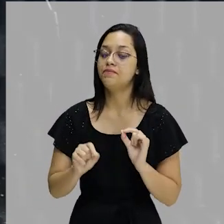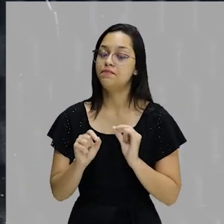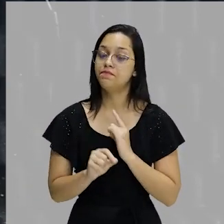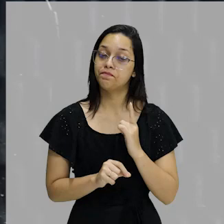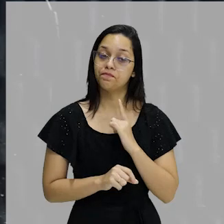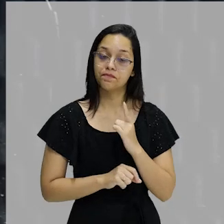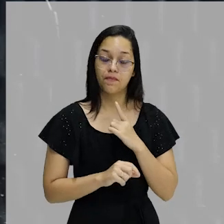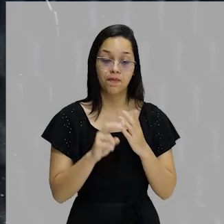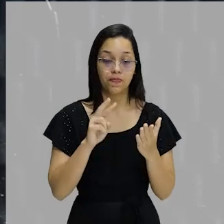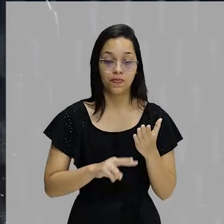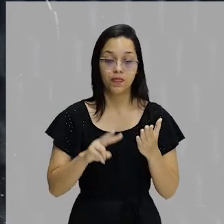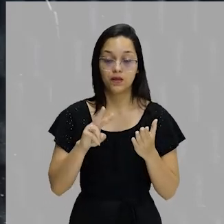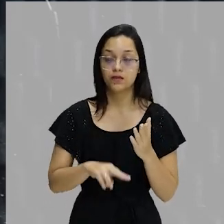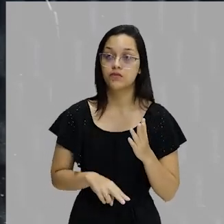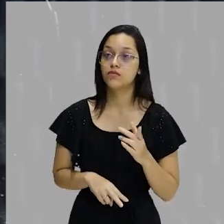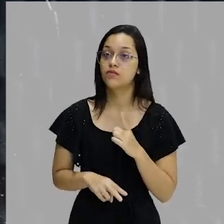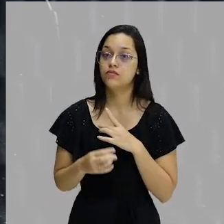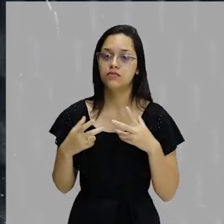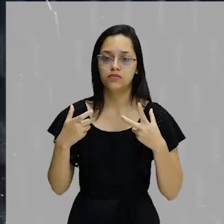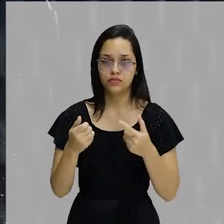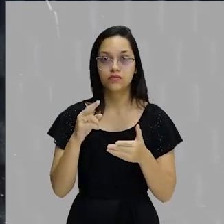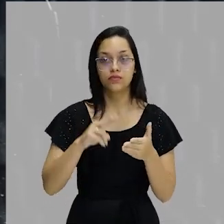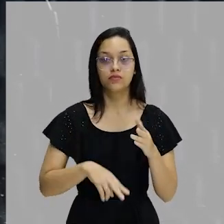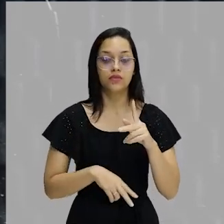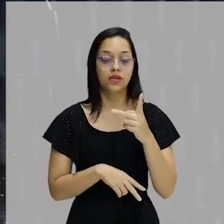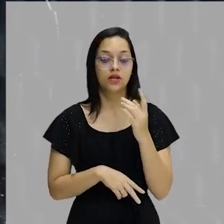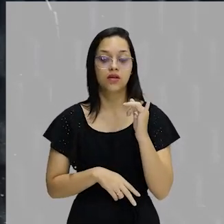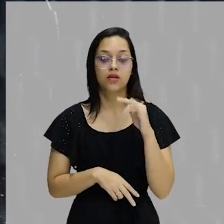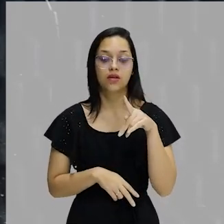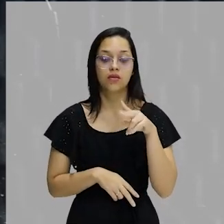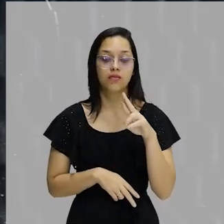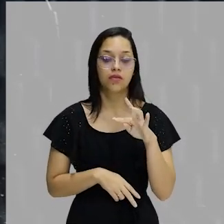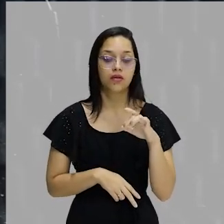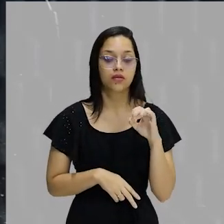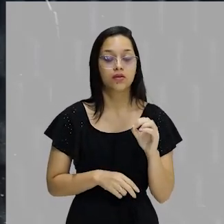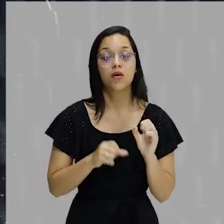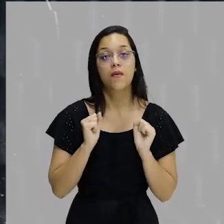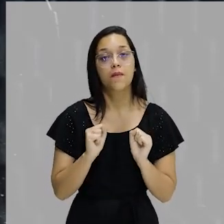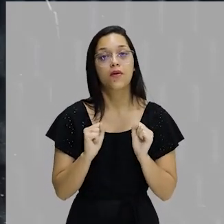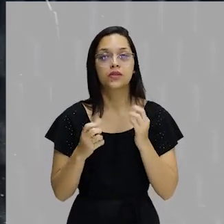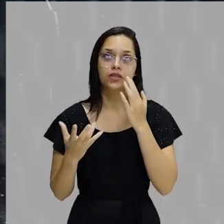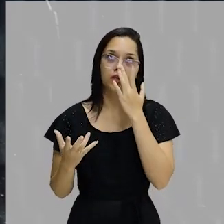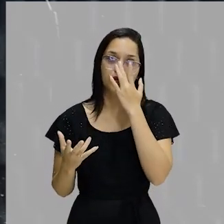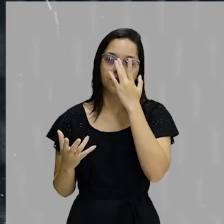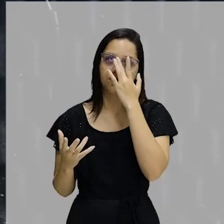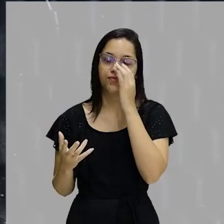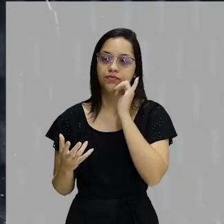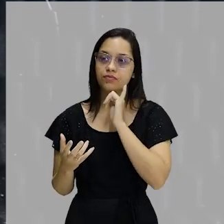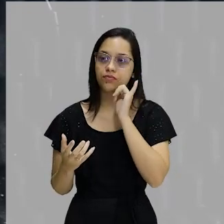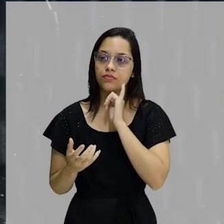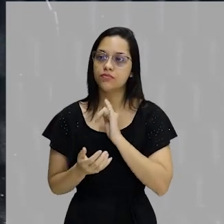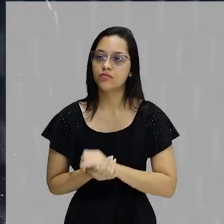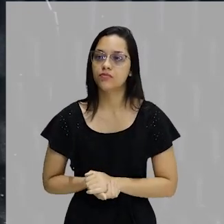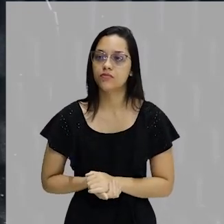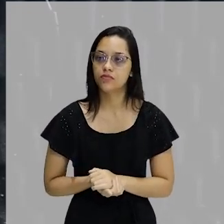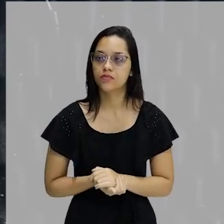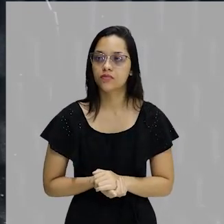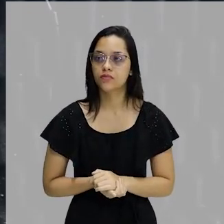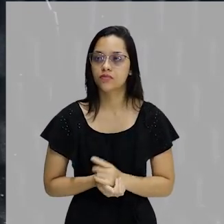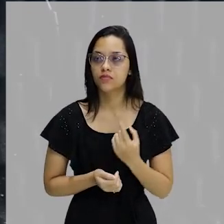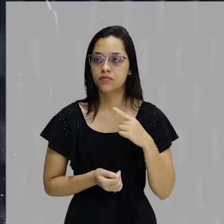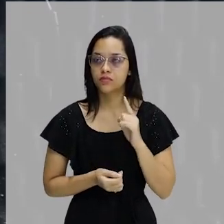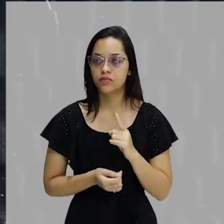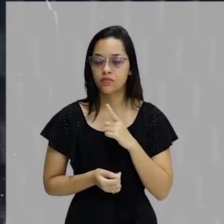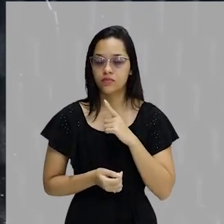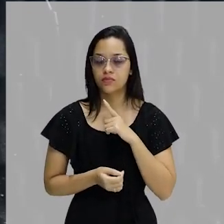leitor de hipertexto vai fazer essa leitura aqui. Uma pessoa pode, por exemplo, ir logo para